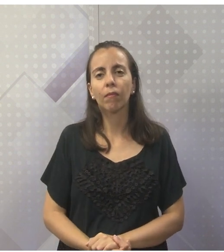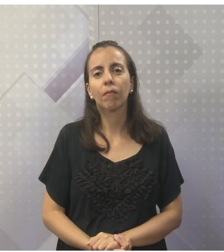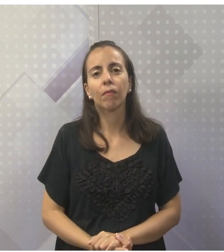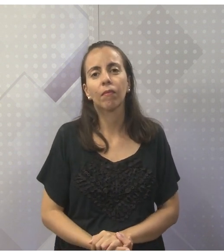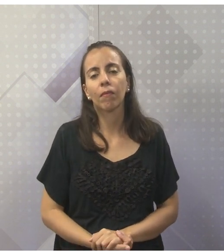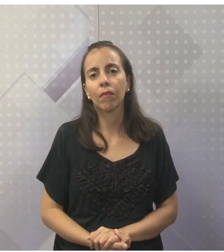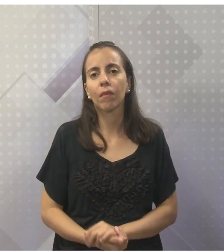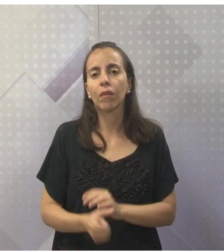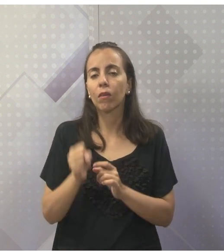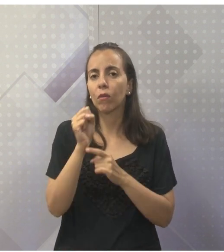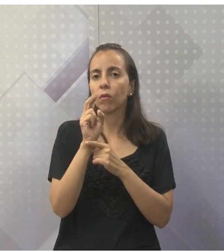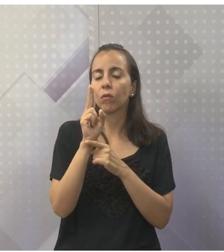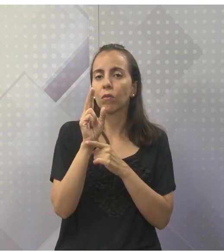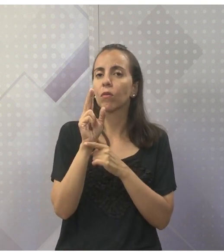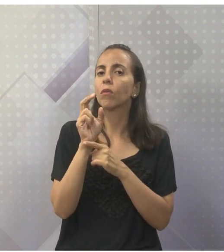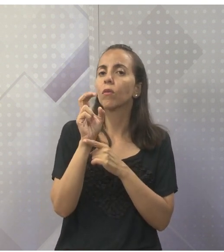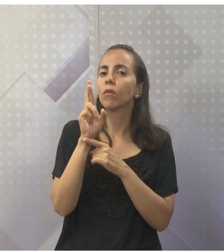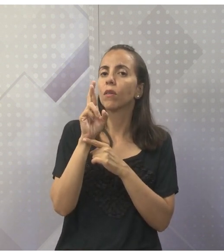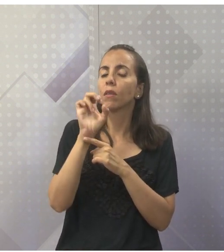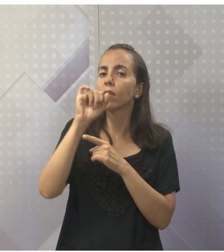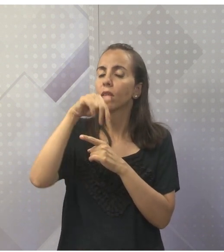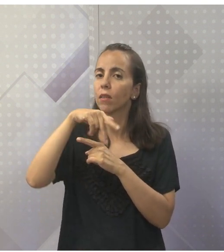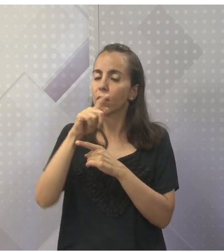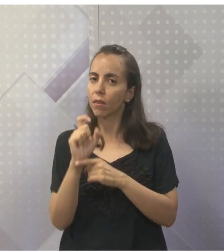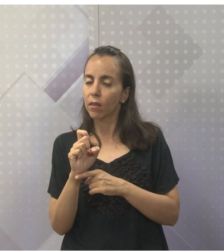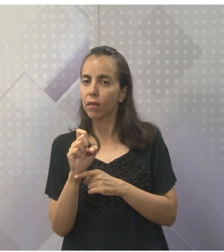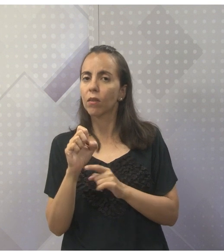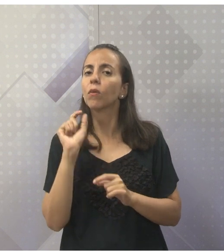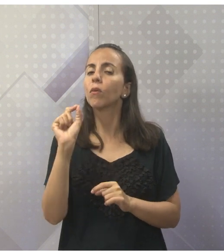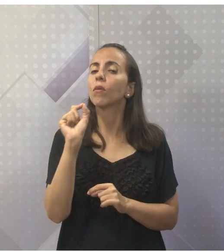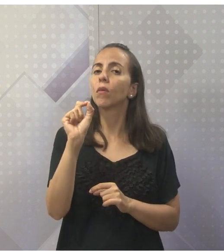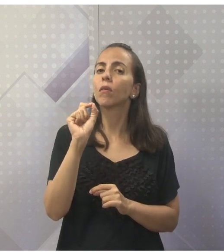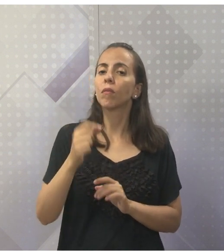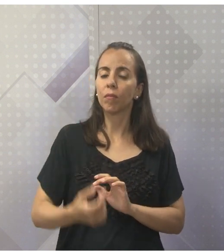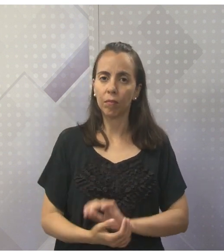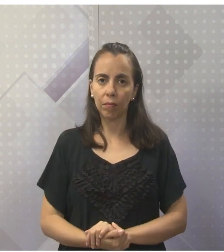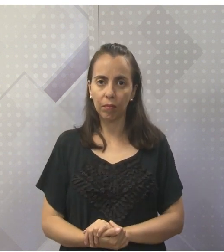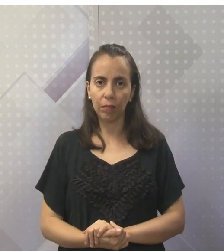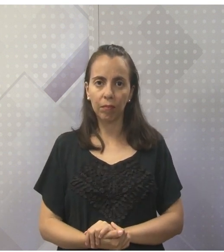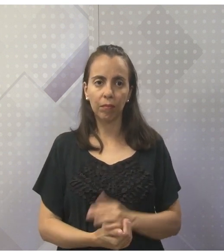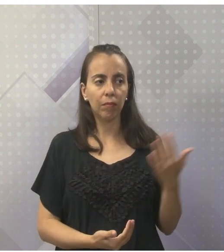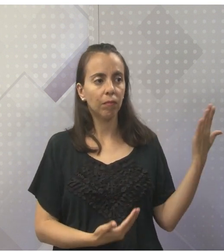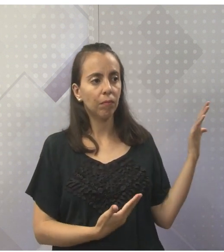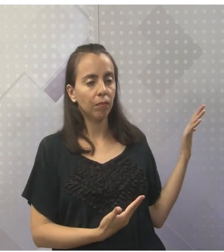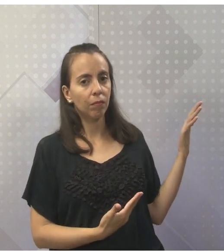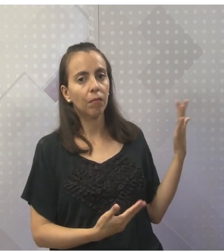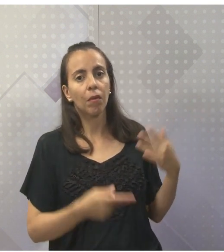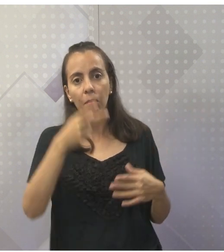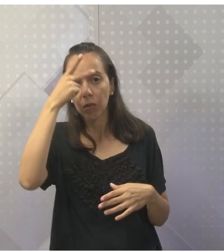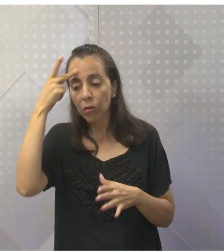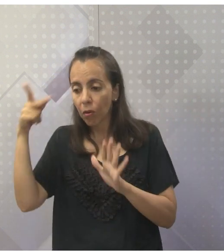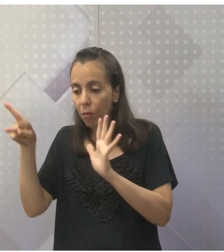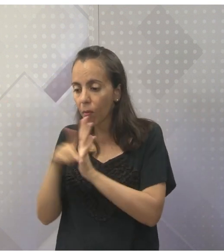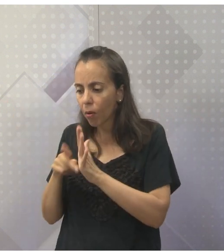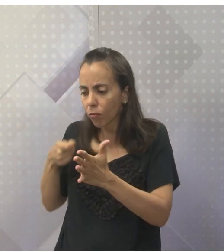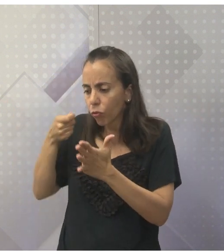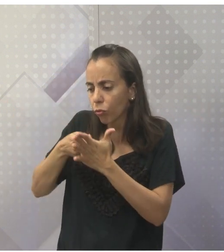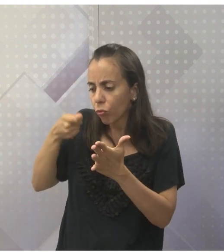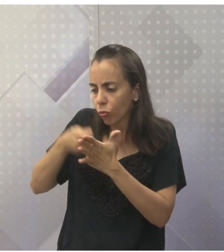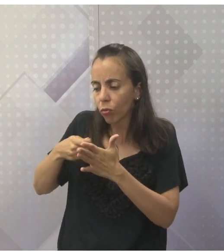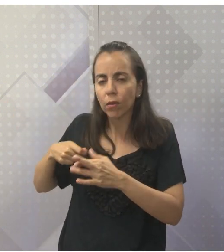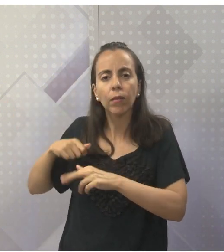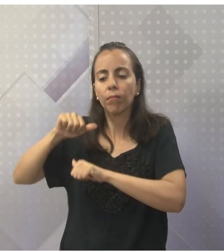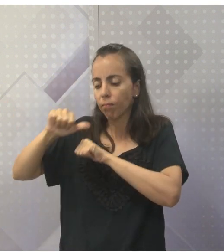Suínglio, surinque, certo? Isso são reformadores, certo?